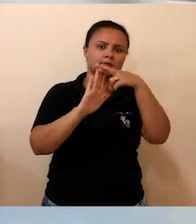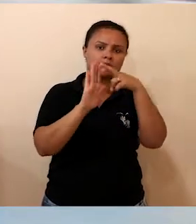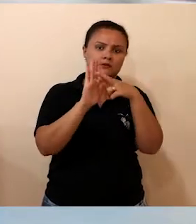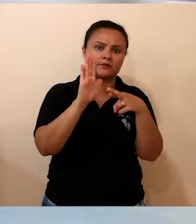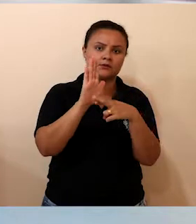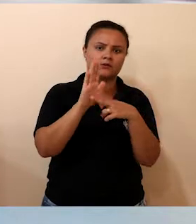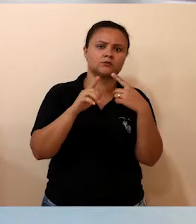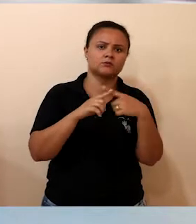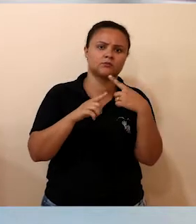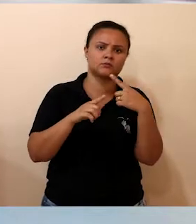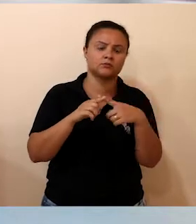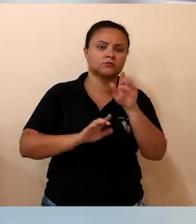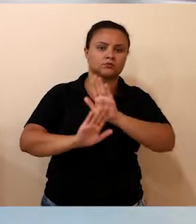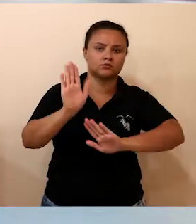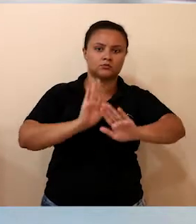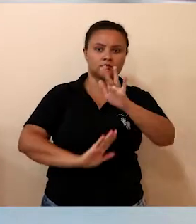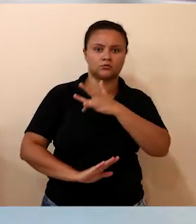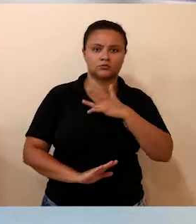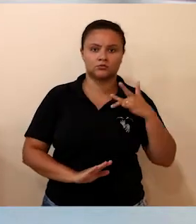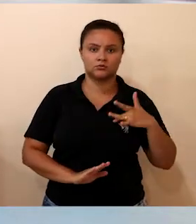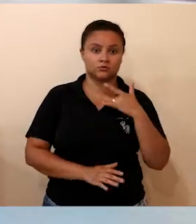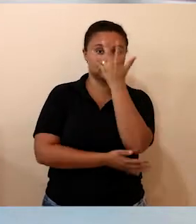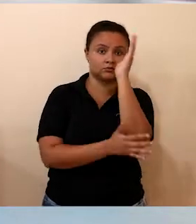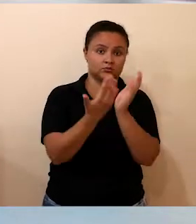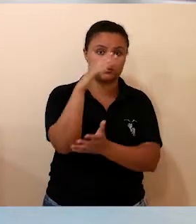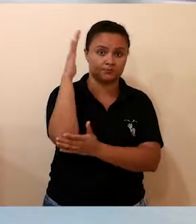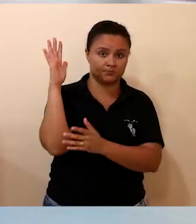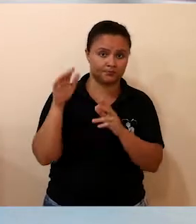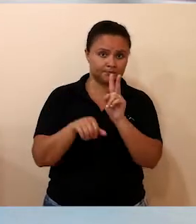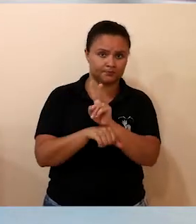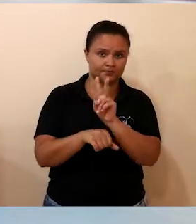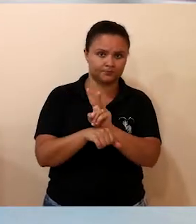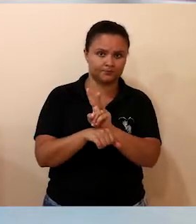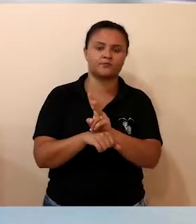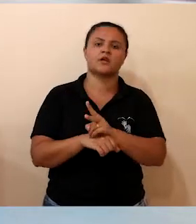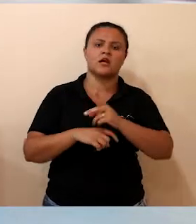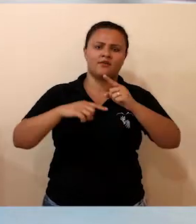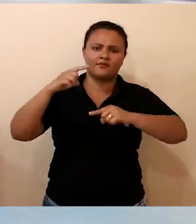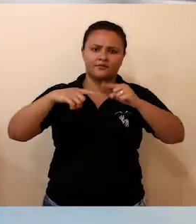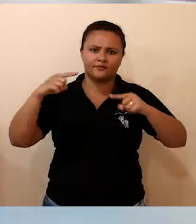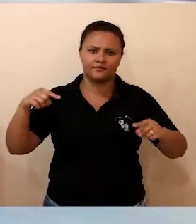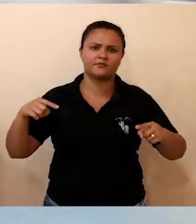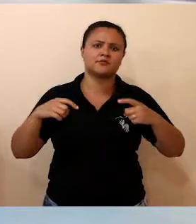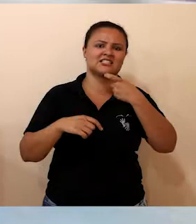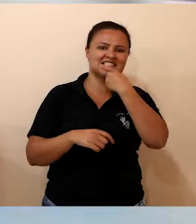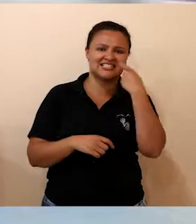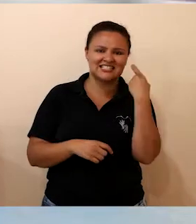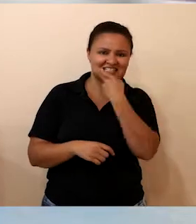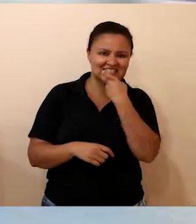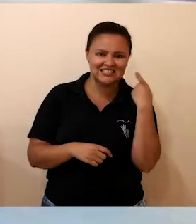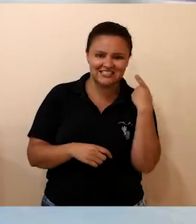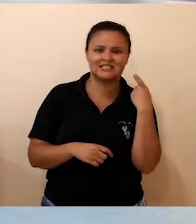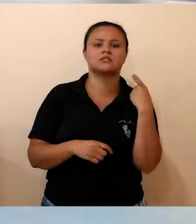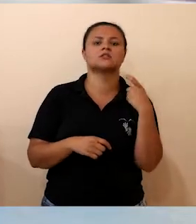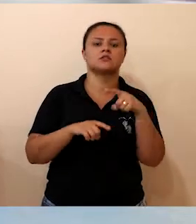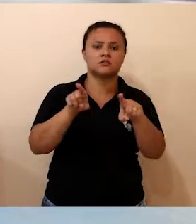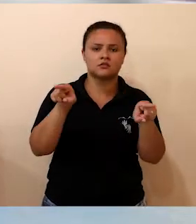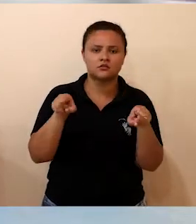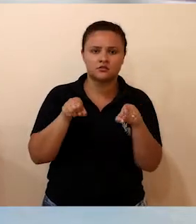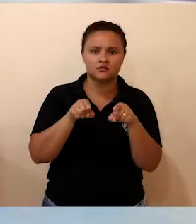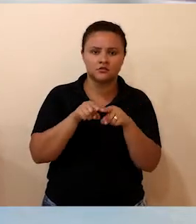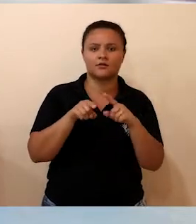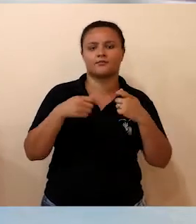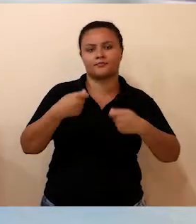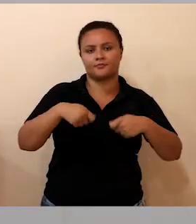evitar riscos ao meio ambiente e à saúde pública. Os resíduos produzidos nas clínicas odontológicas também estão inseridos nessa